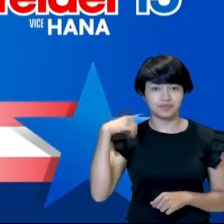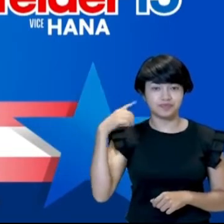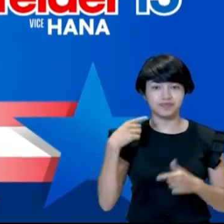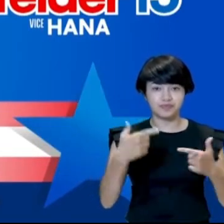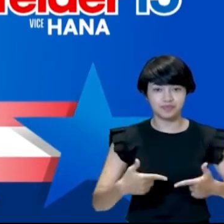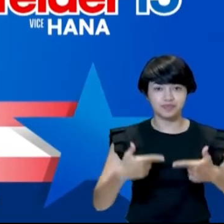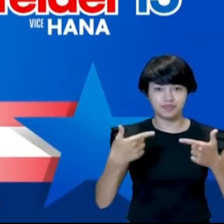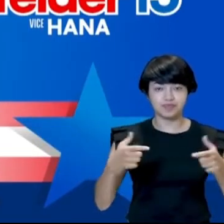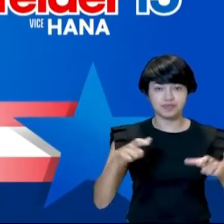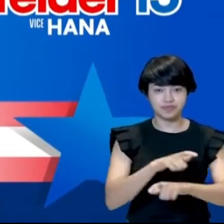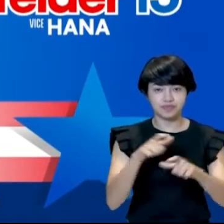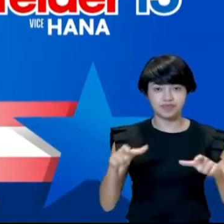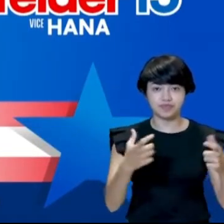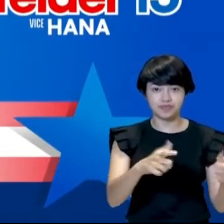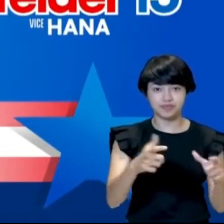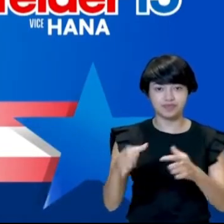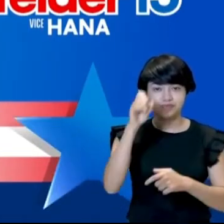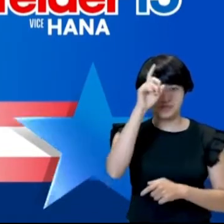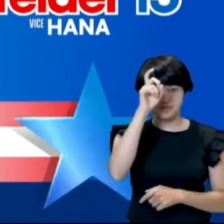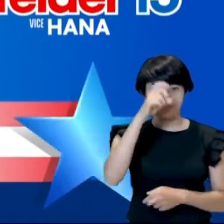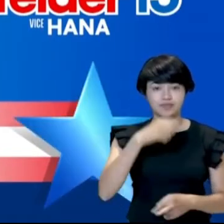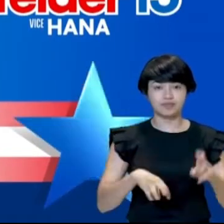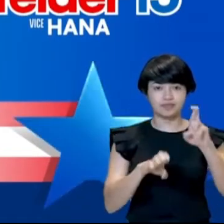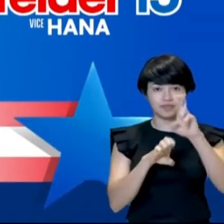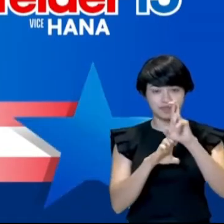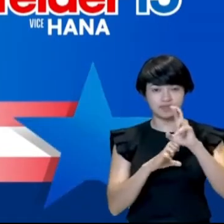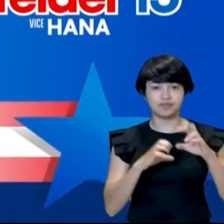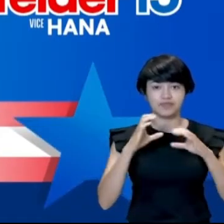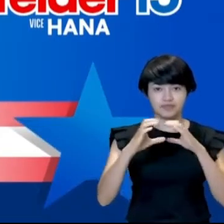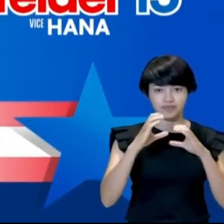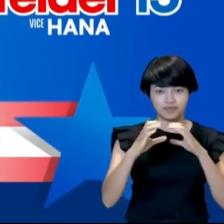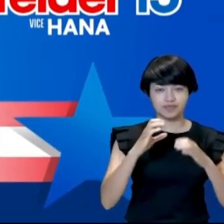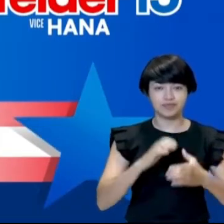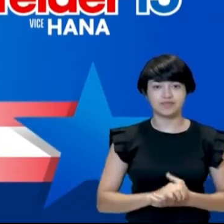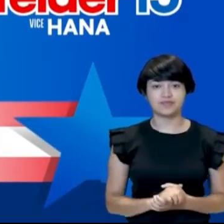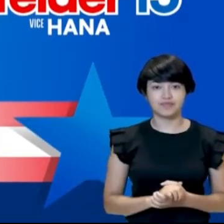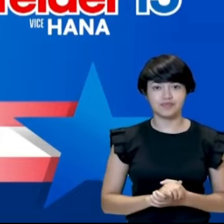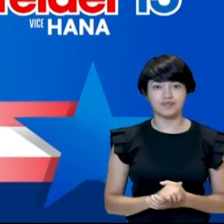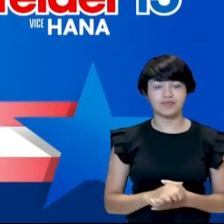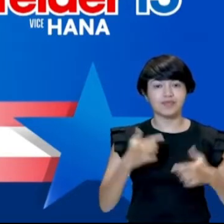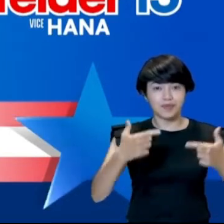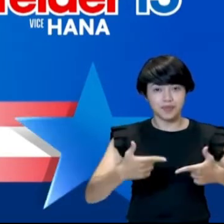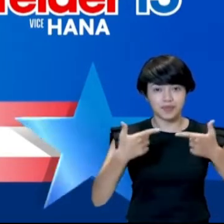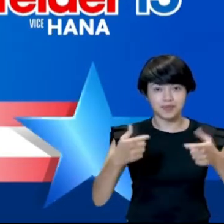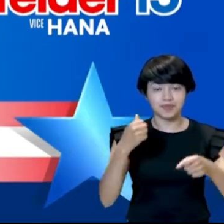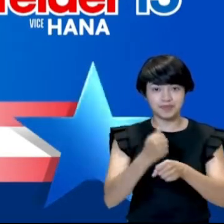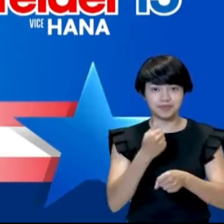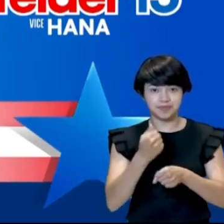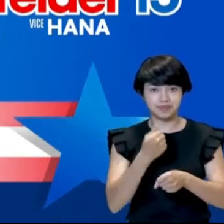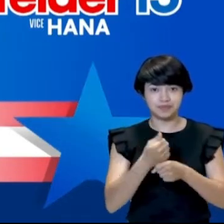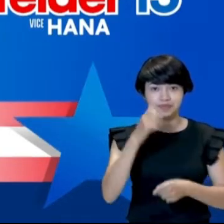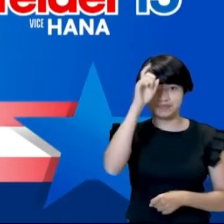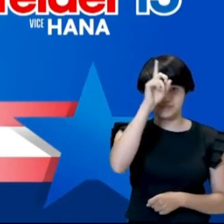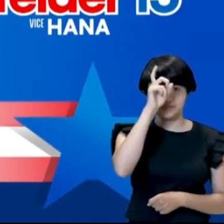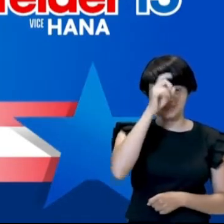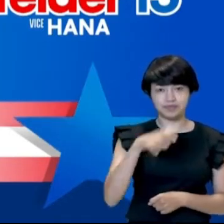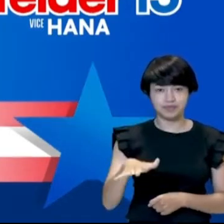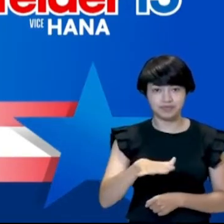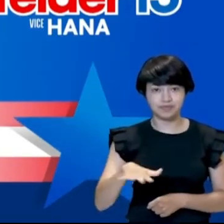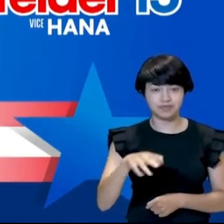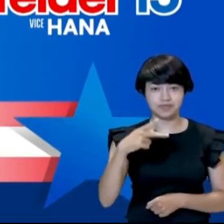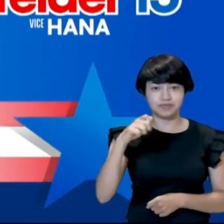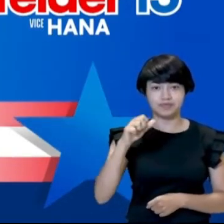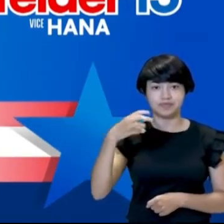de leitos do Hospital Regional de Redenção, Conceição do Araguaia e que lutou pela construção do Hospital Regional da PR-379.